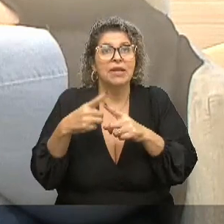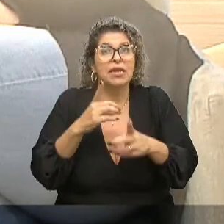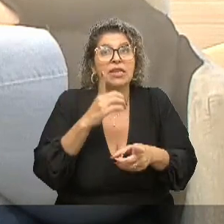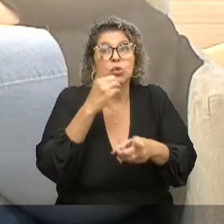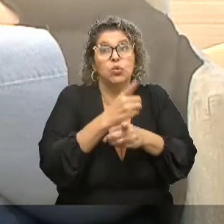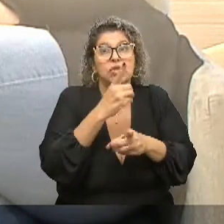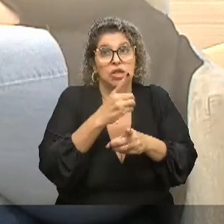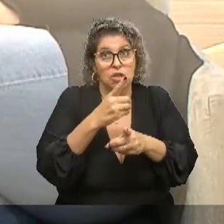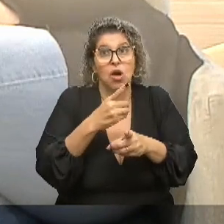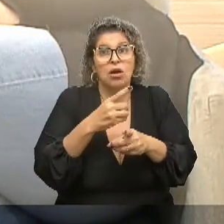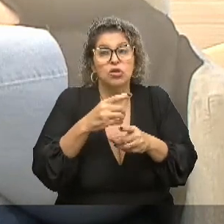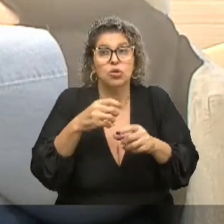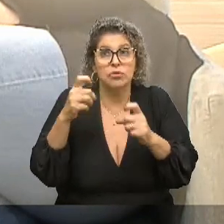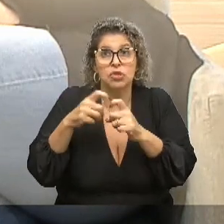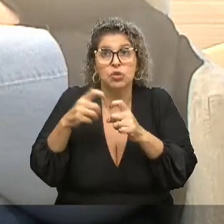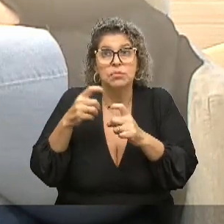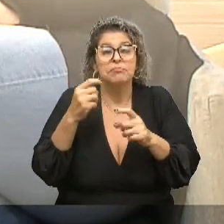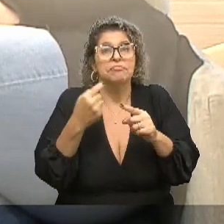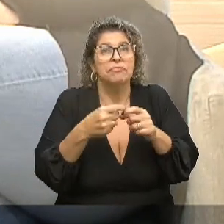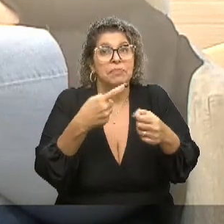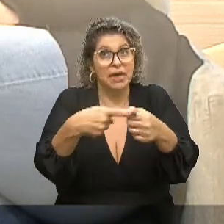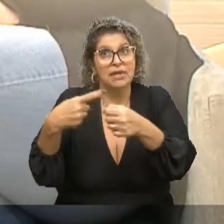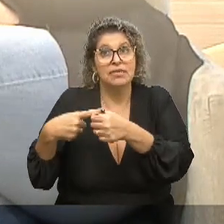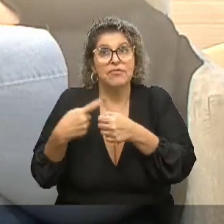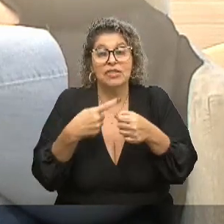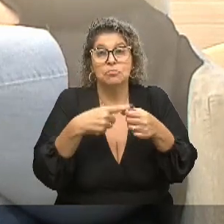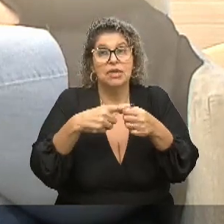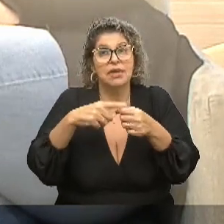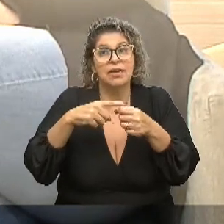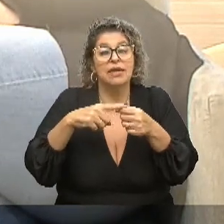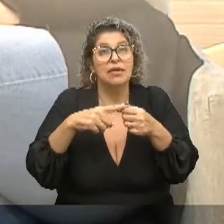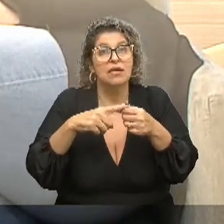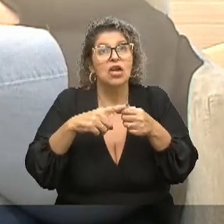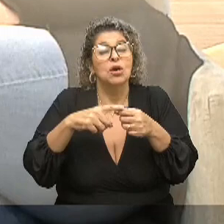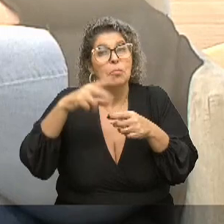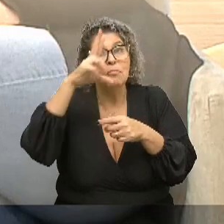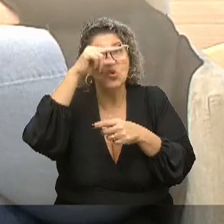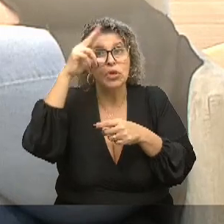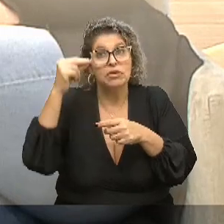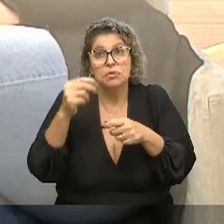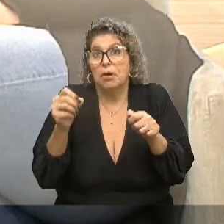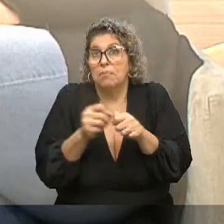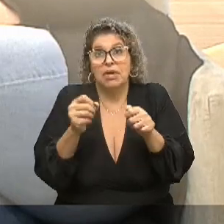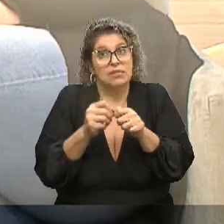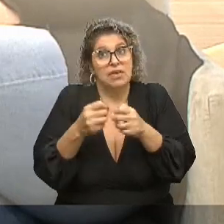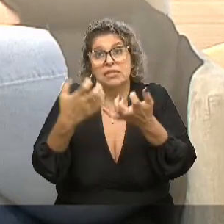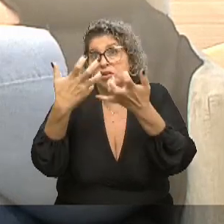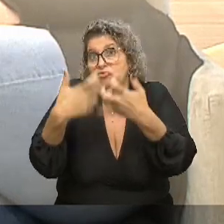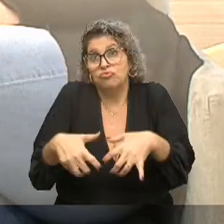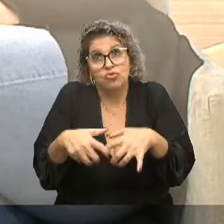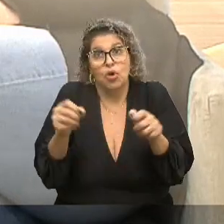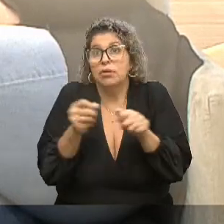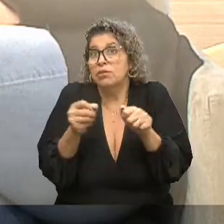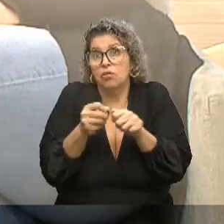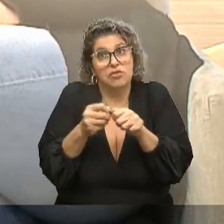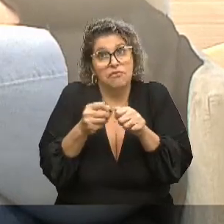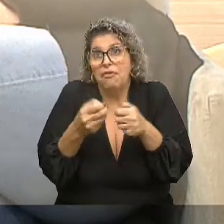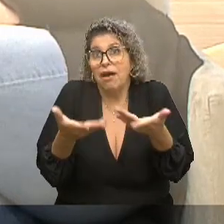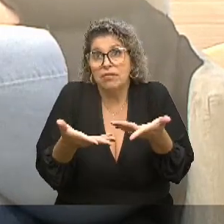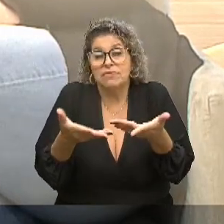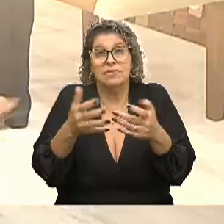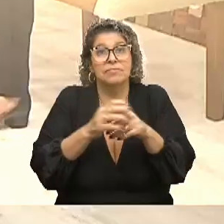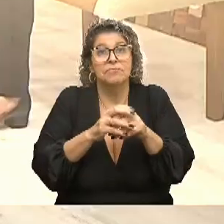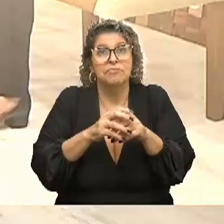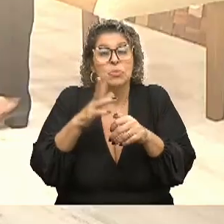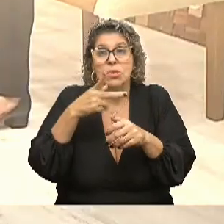Ele acha importante que se faça uma lei municipal. Bem, se essa é a forma das coisas acontecerem, que se faça. Que se faça.